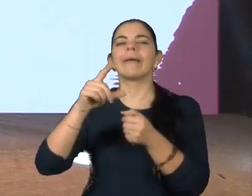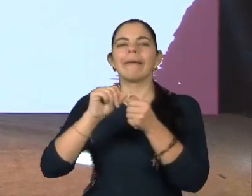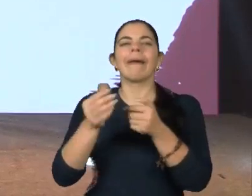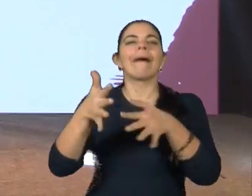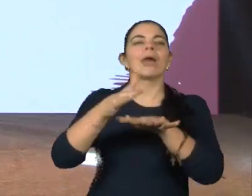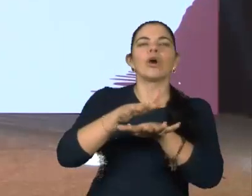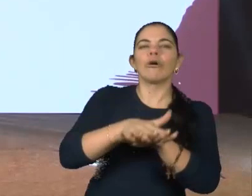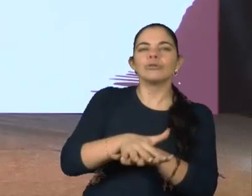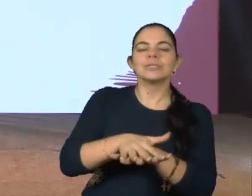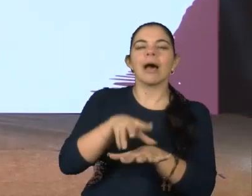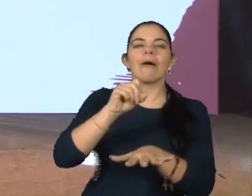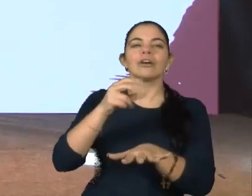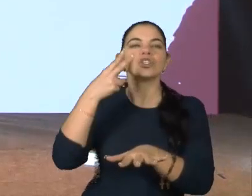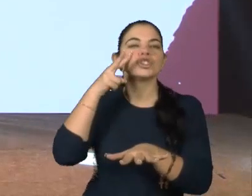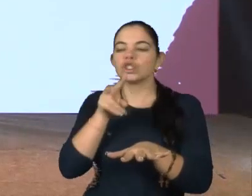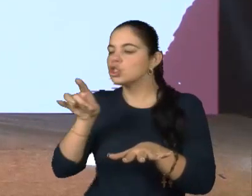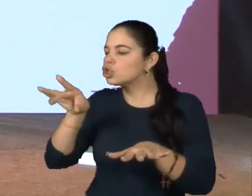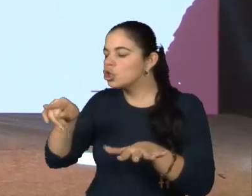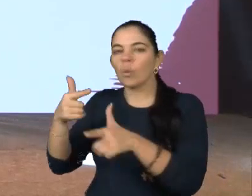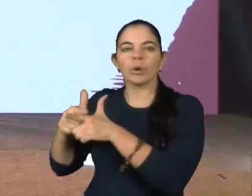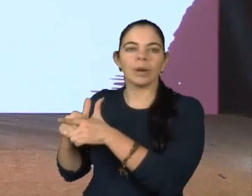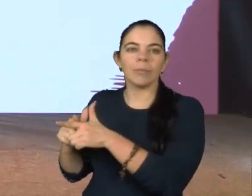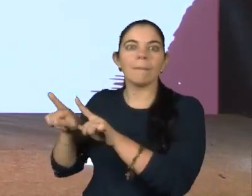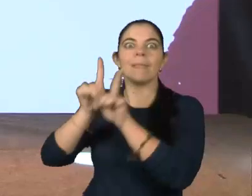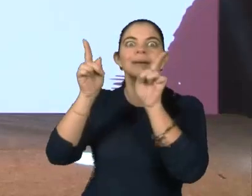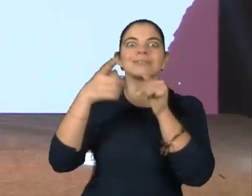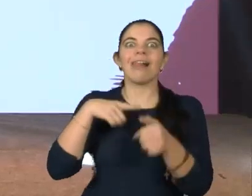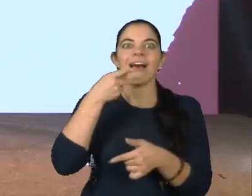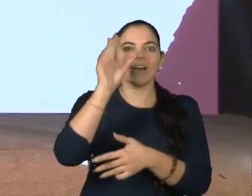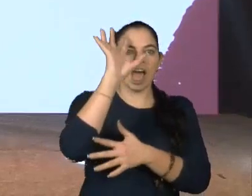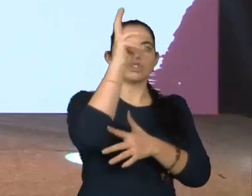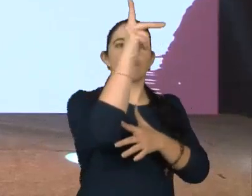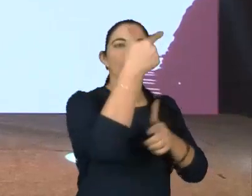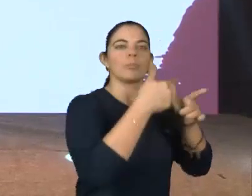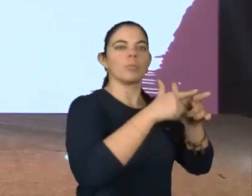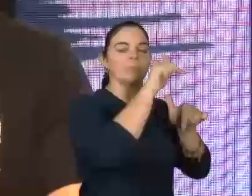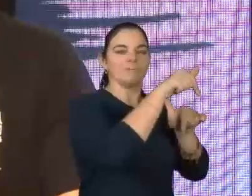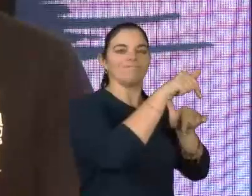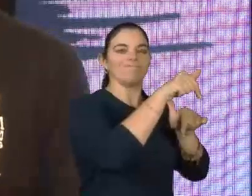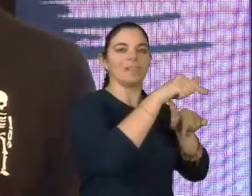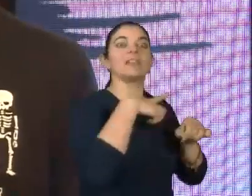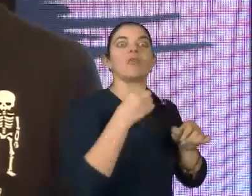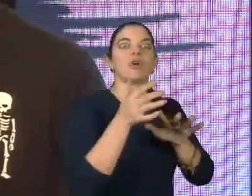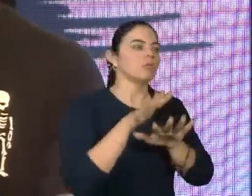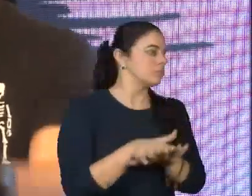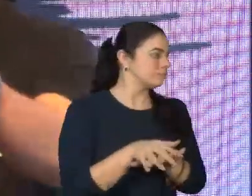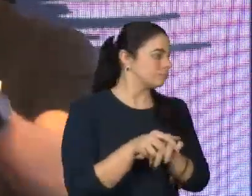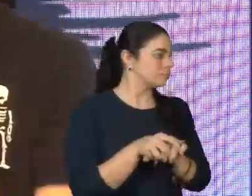inclusão deixe de ser vista como problema para ser encarada como solução. Vamos lá?